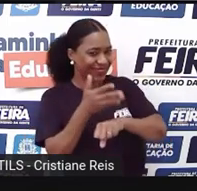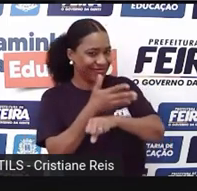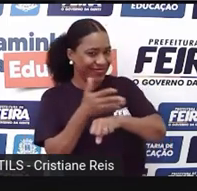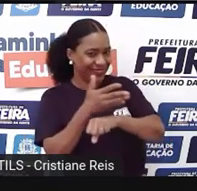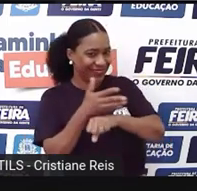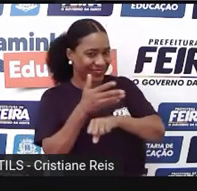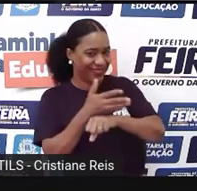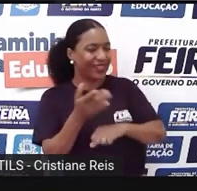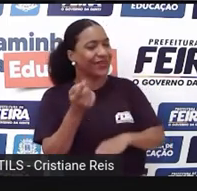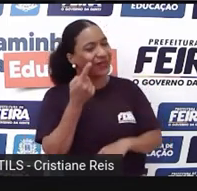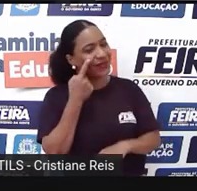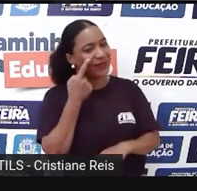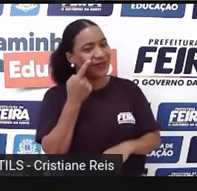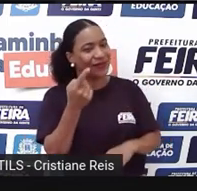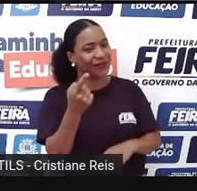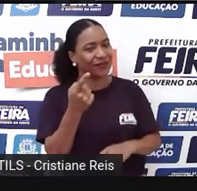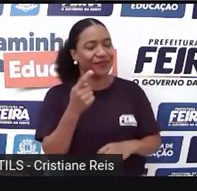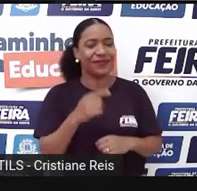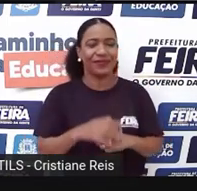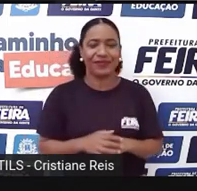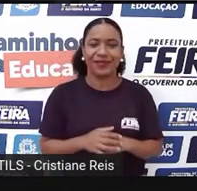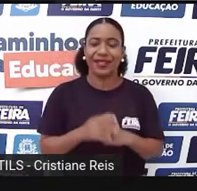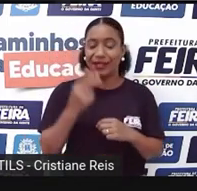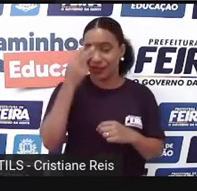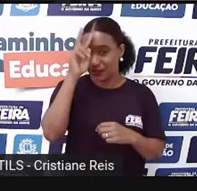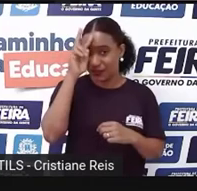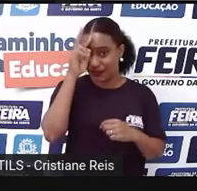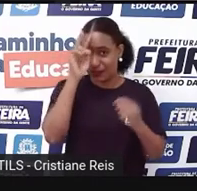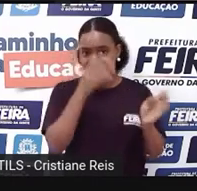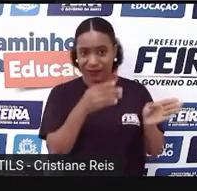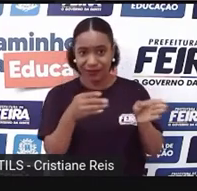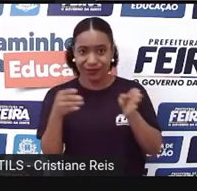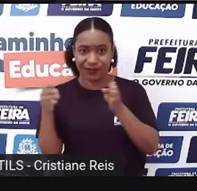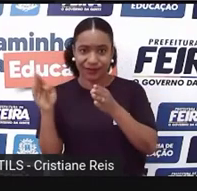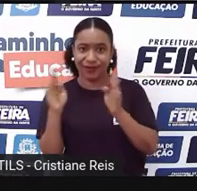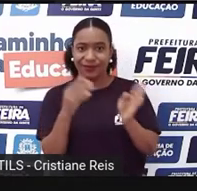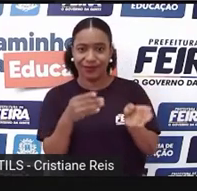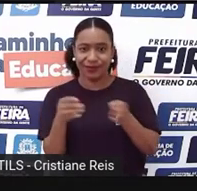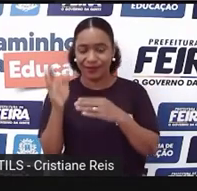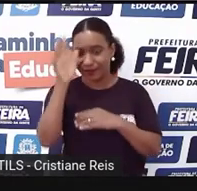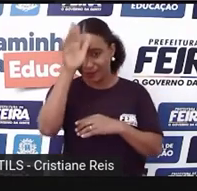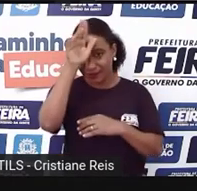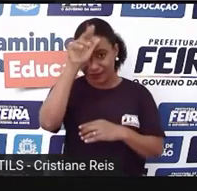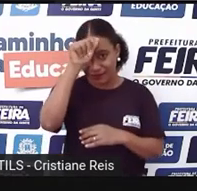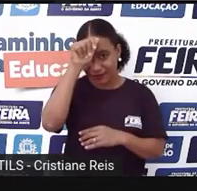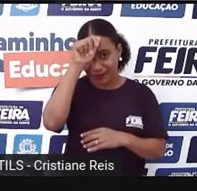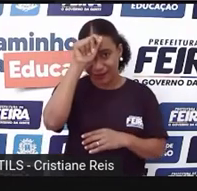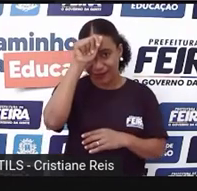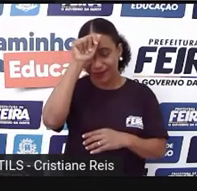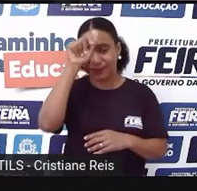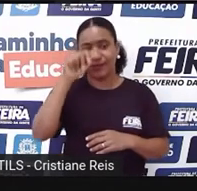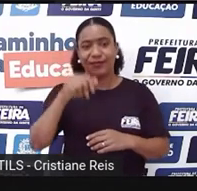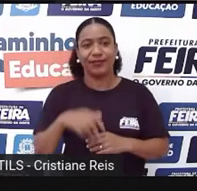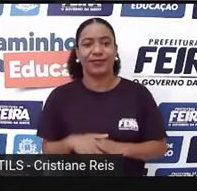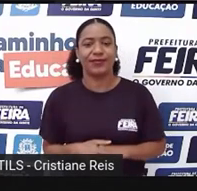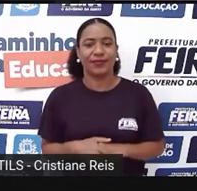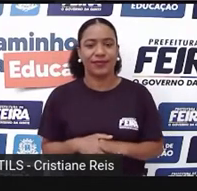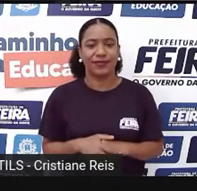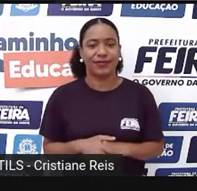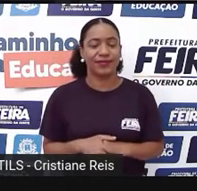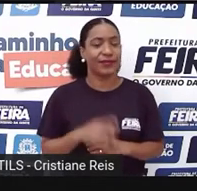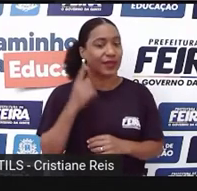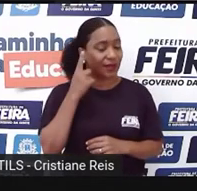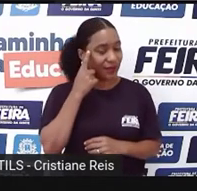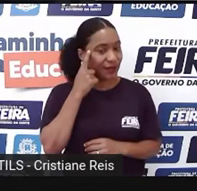sobre isto com base na história que nós estamos tratando nesse momento. Então,